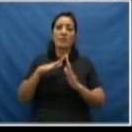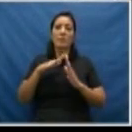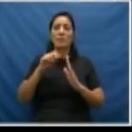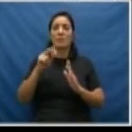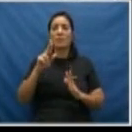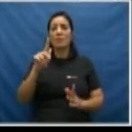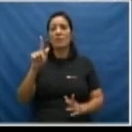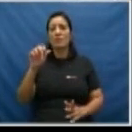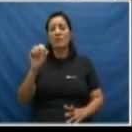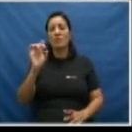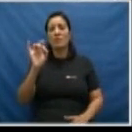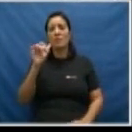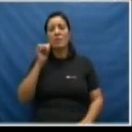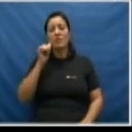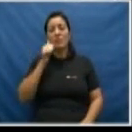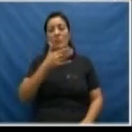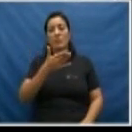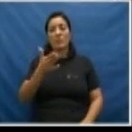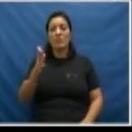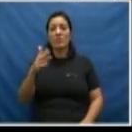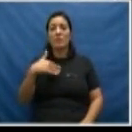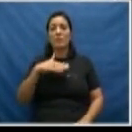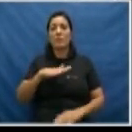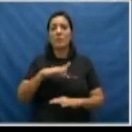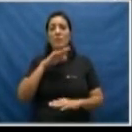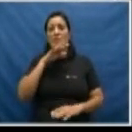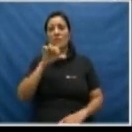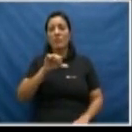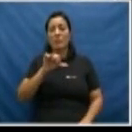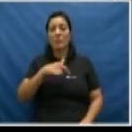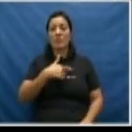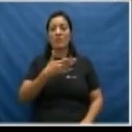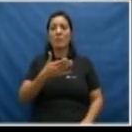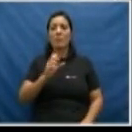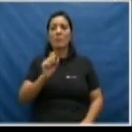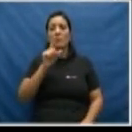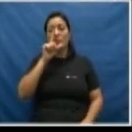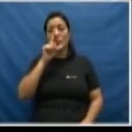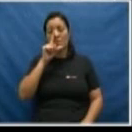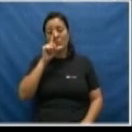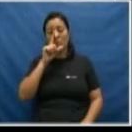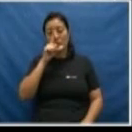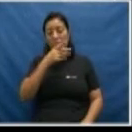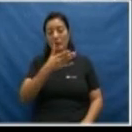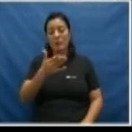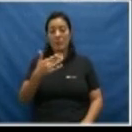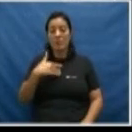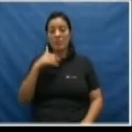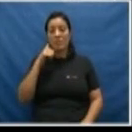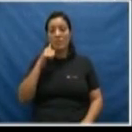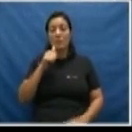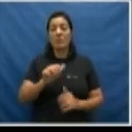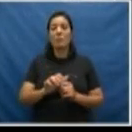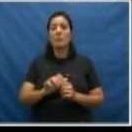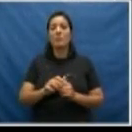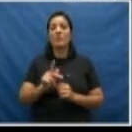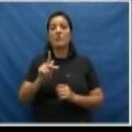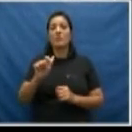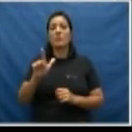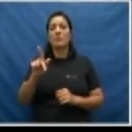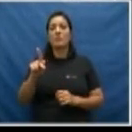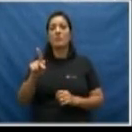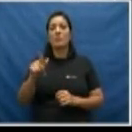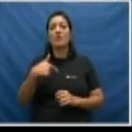só para as mulheres nessa situação mais grave, que correm risco. Isso as promotoras legais terão essa